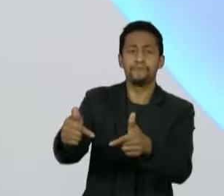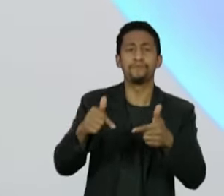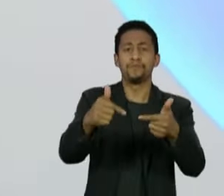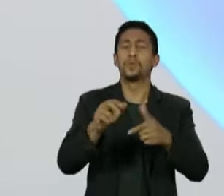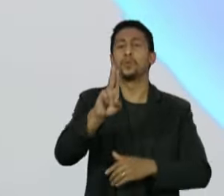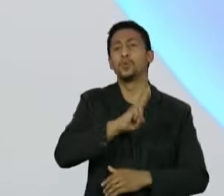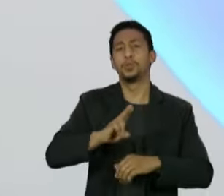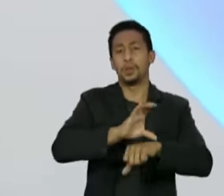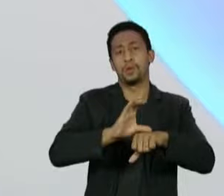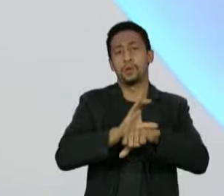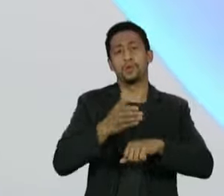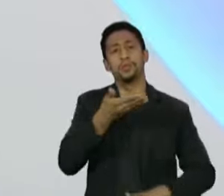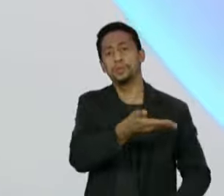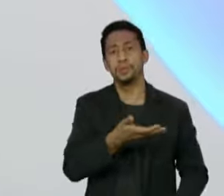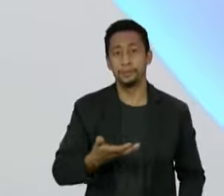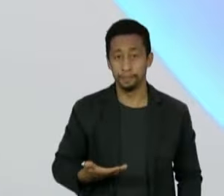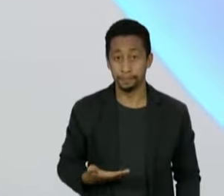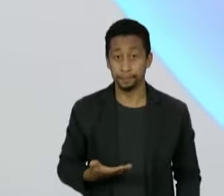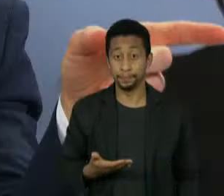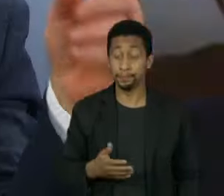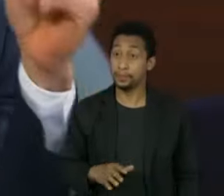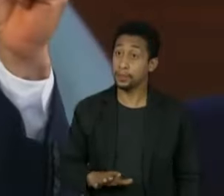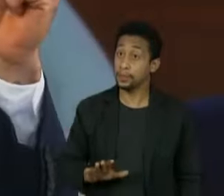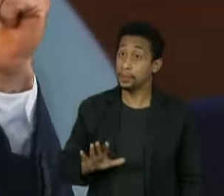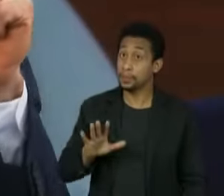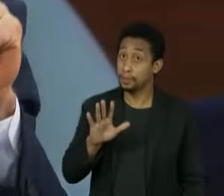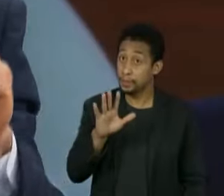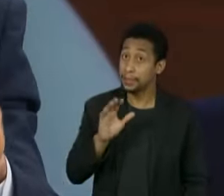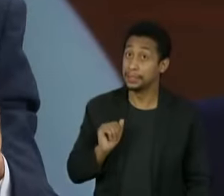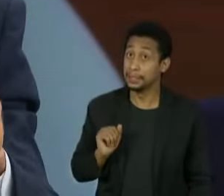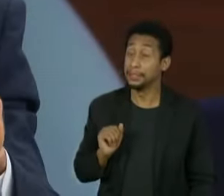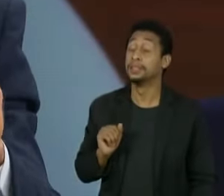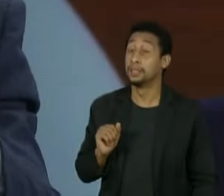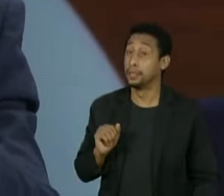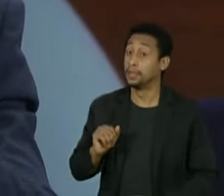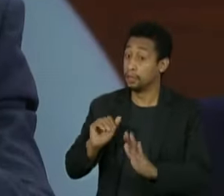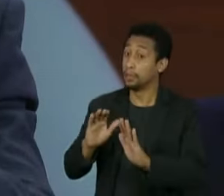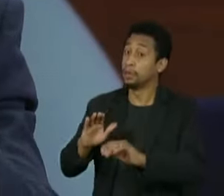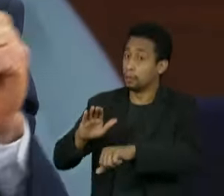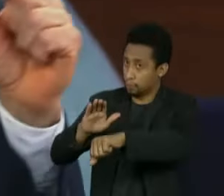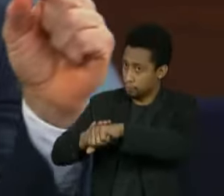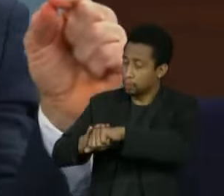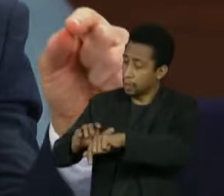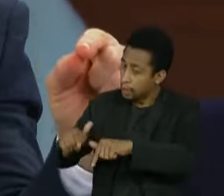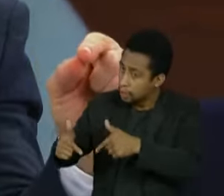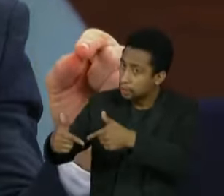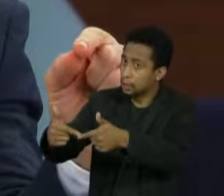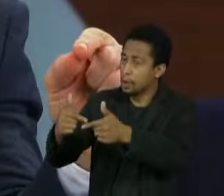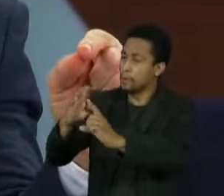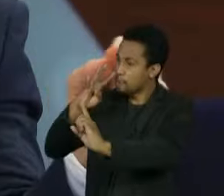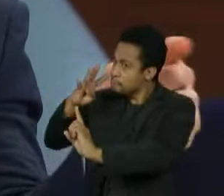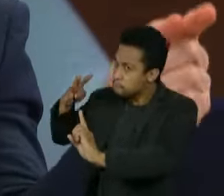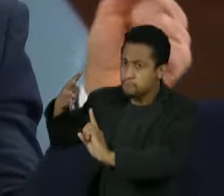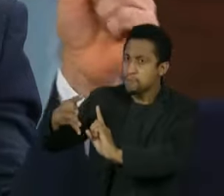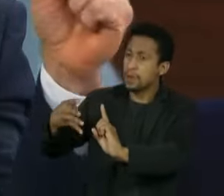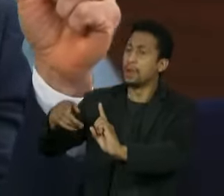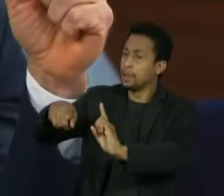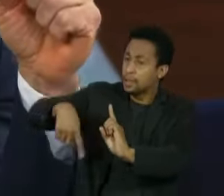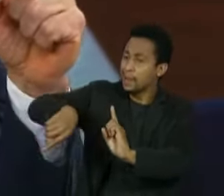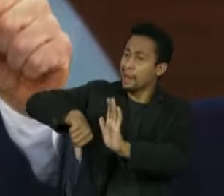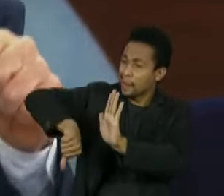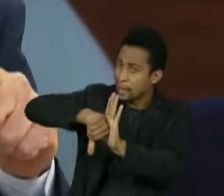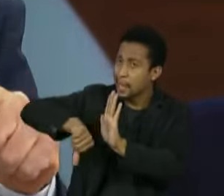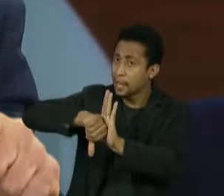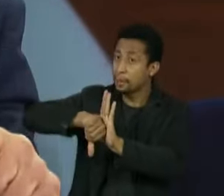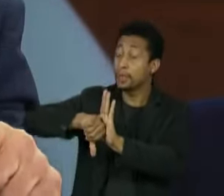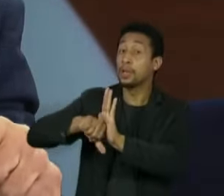Constituição. Mas nós temos que entender que essa ação penal privada subsidiária da pública, ela só tem